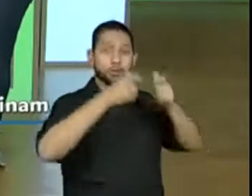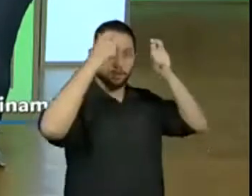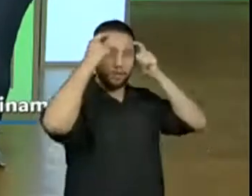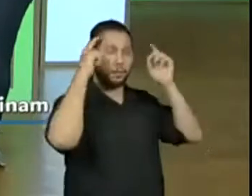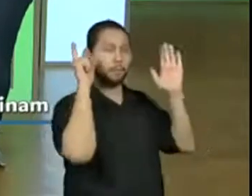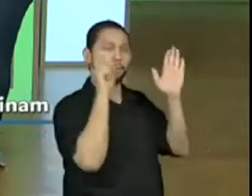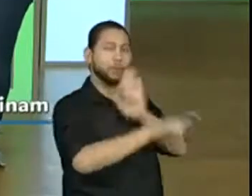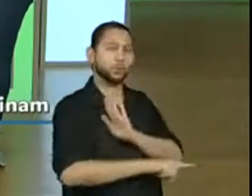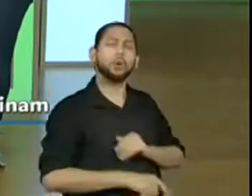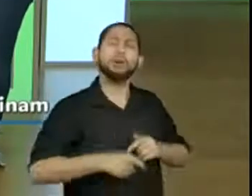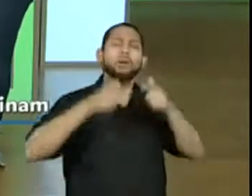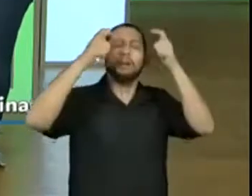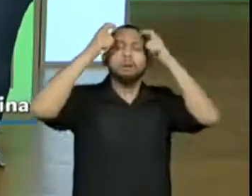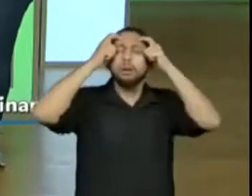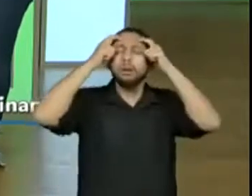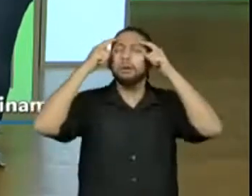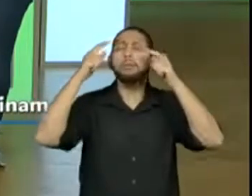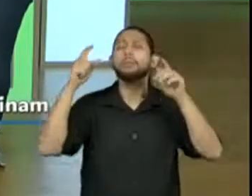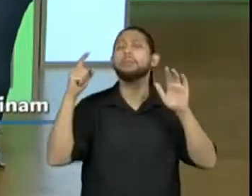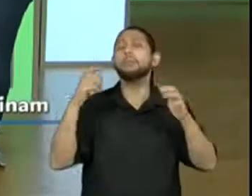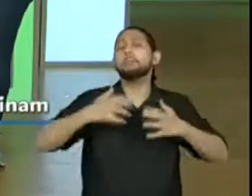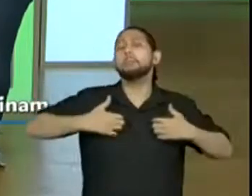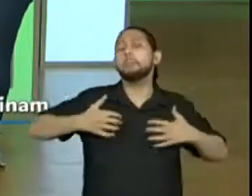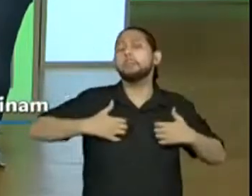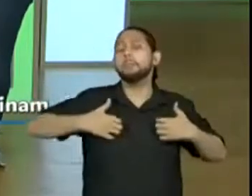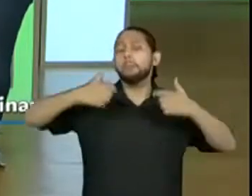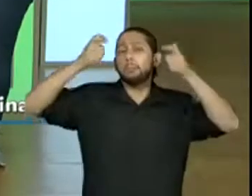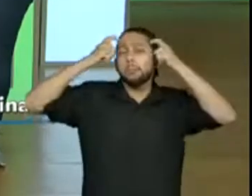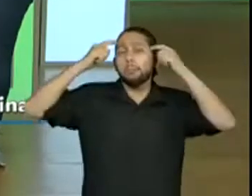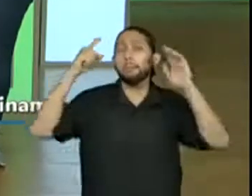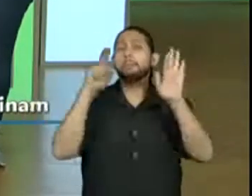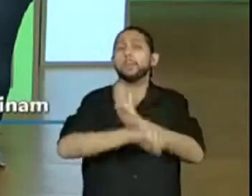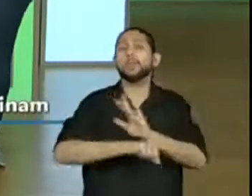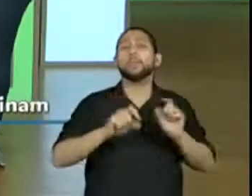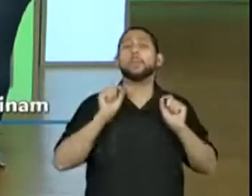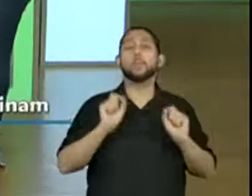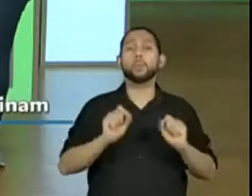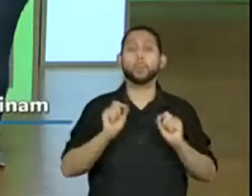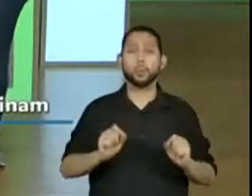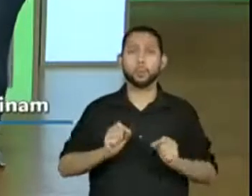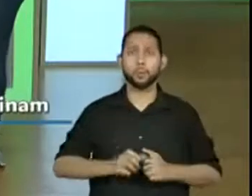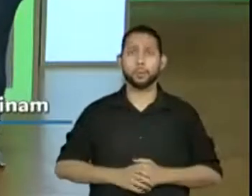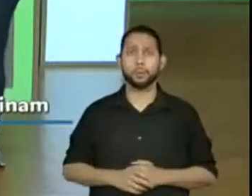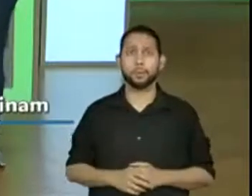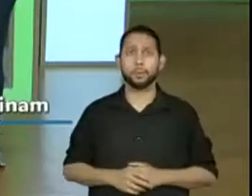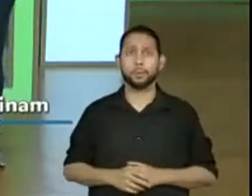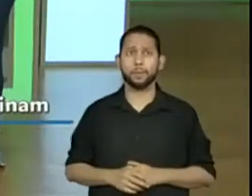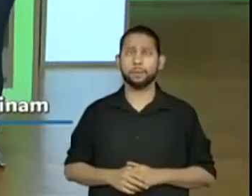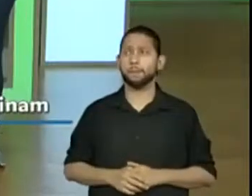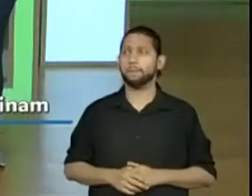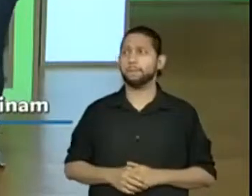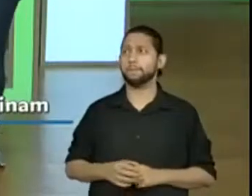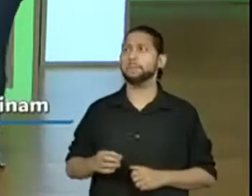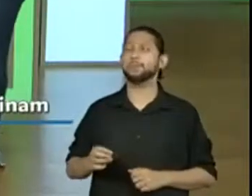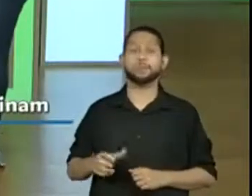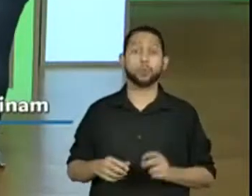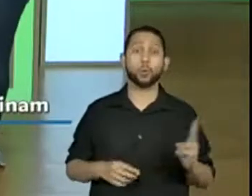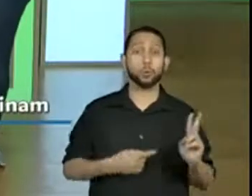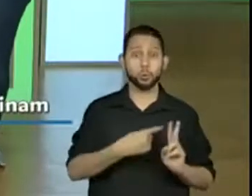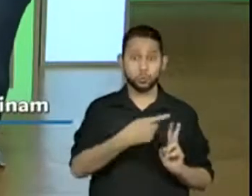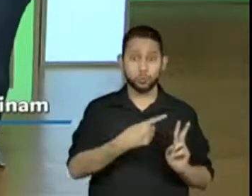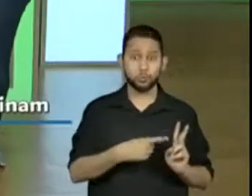Vamos ver se eles lembram de quem fez a pergunta. Quem começou fazendo a pergunta? Os dois homens estavam